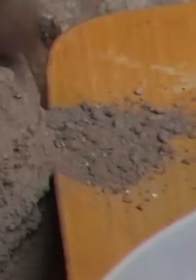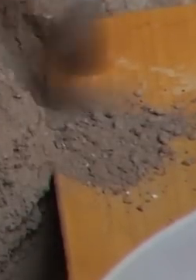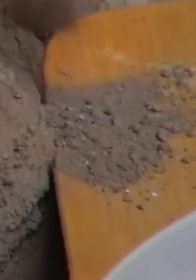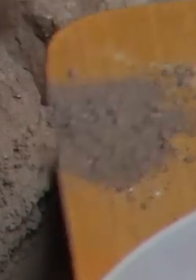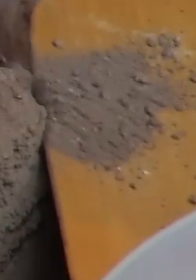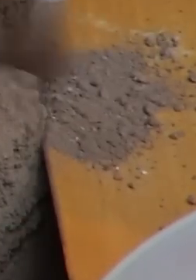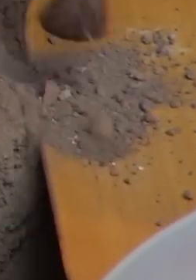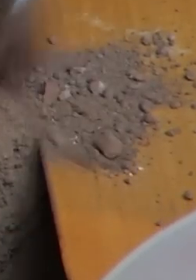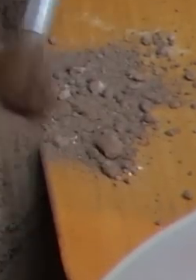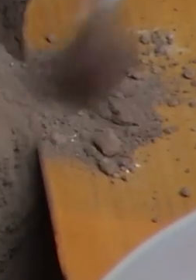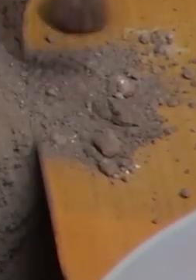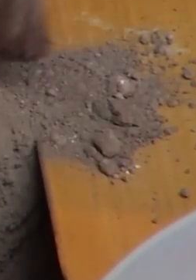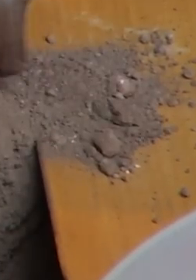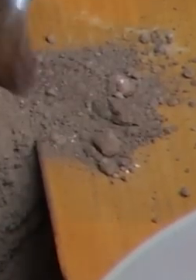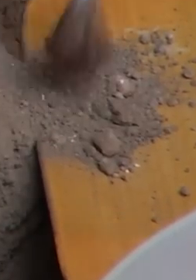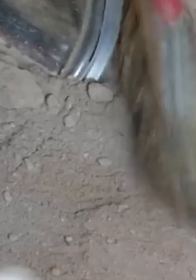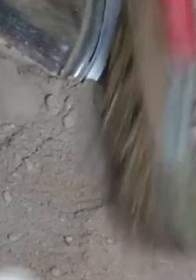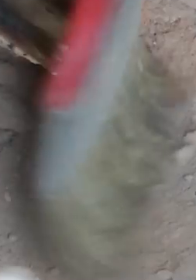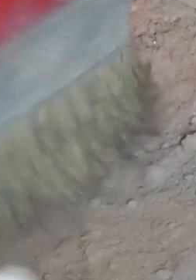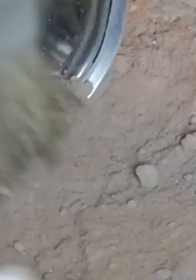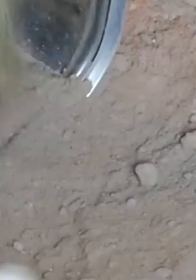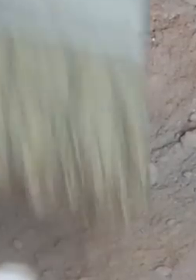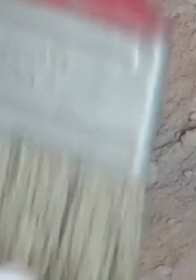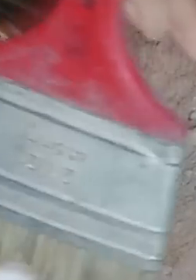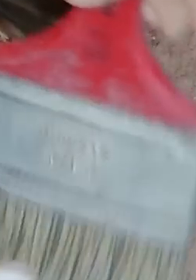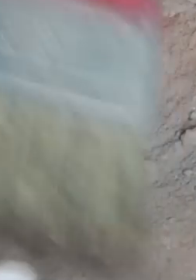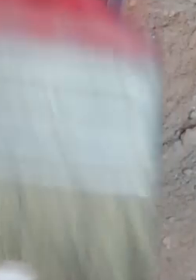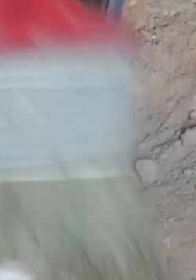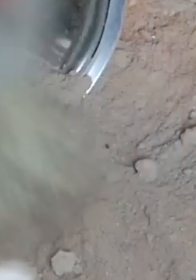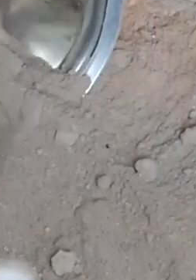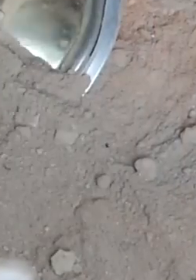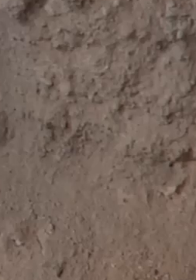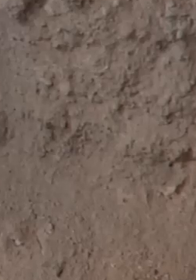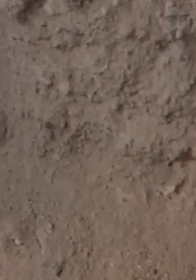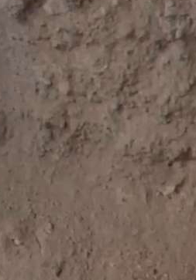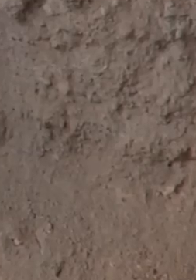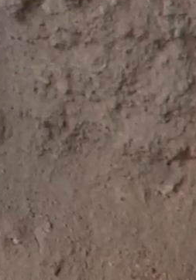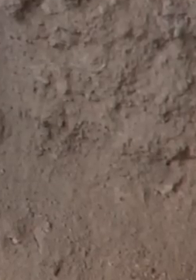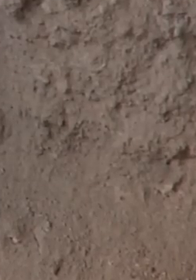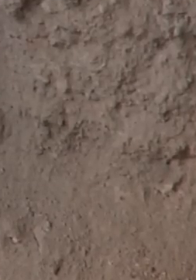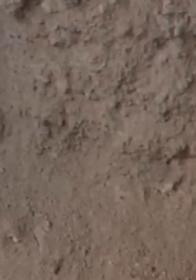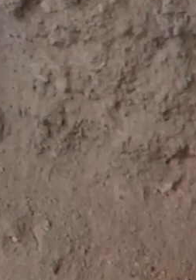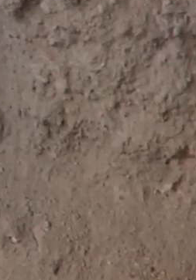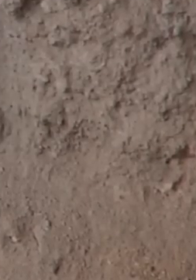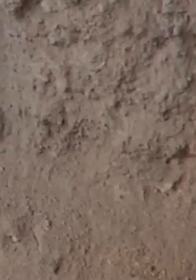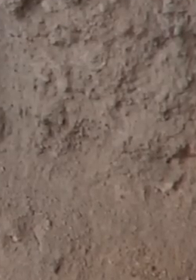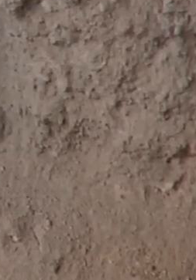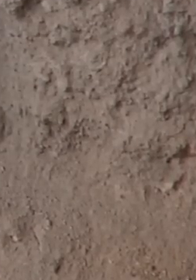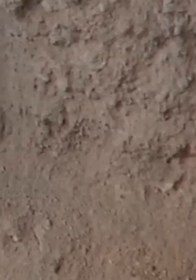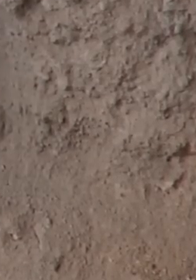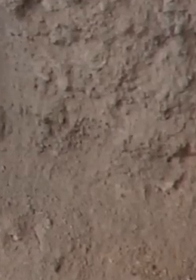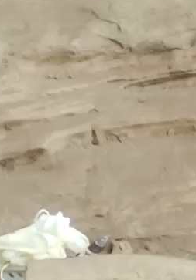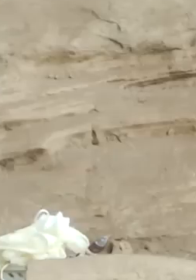fatia por fatia, descendo aos poucos, para que no final de uma escavação você juntar todas as fatias e você conseguir